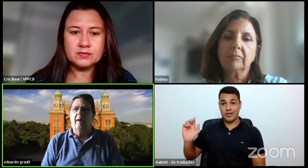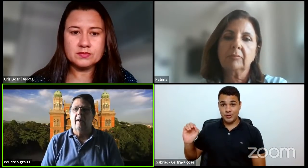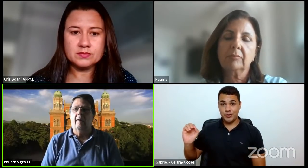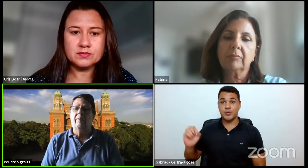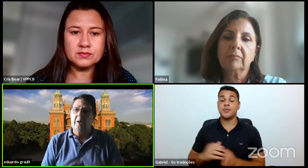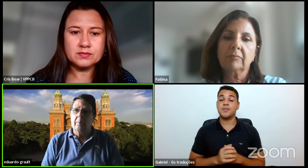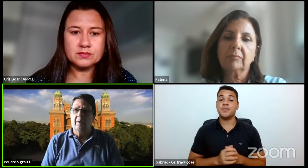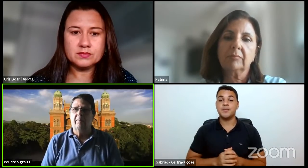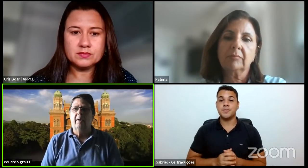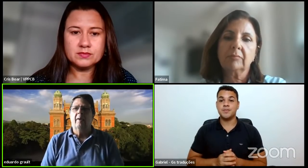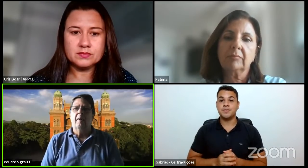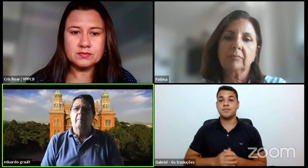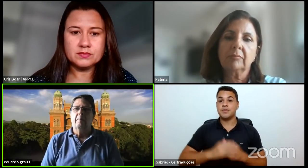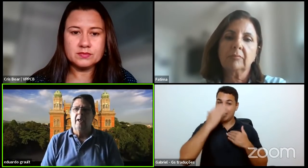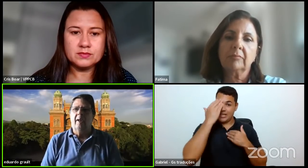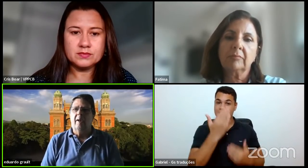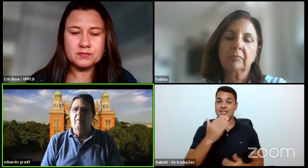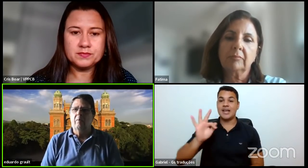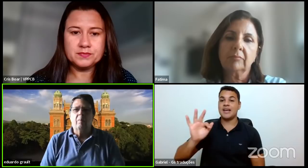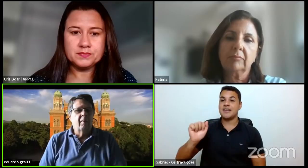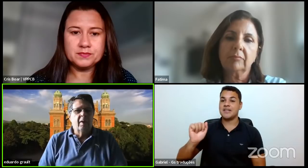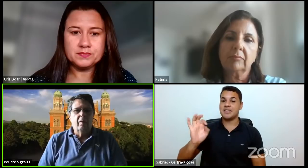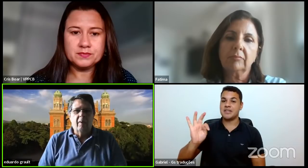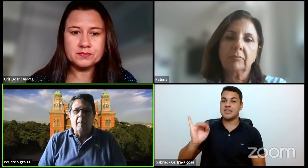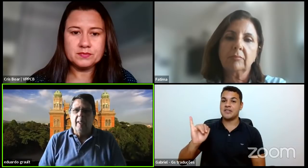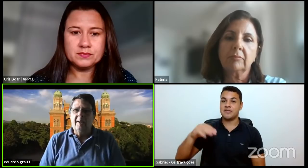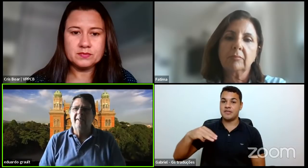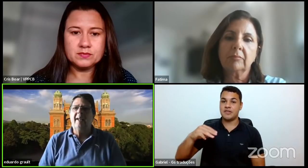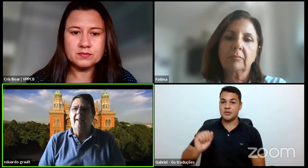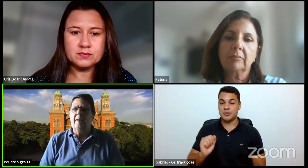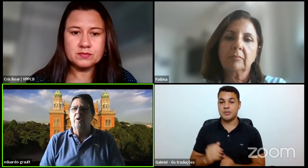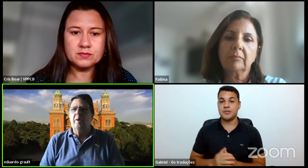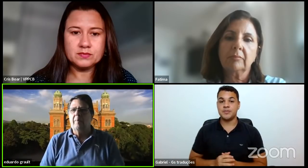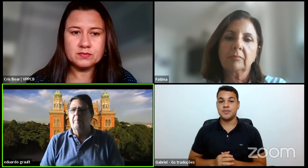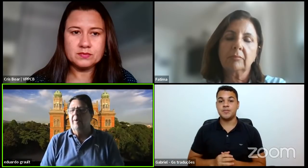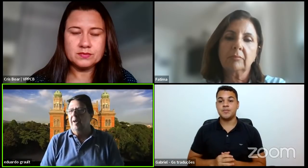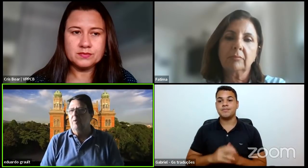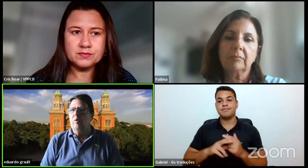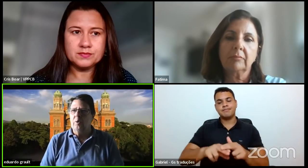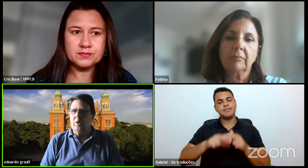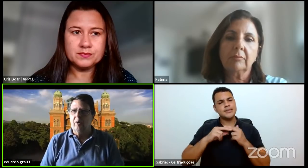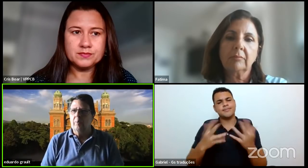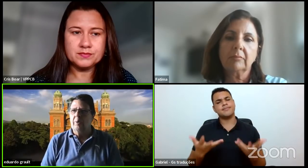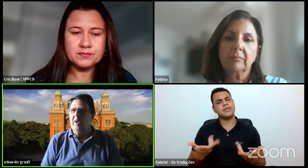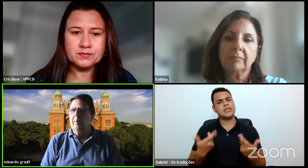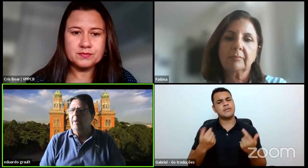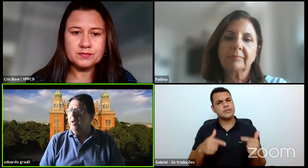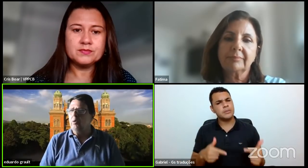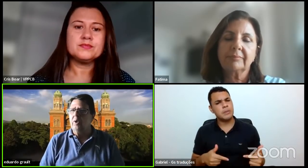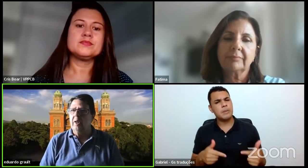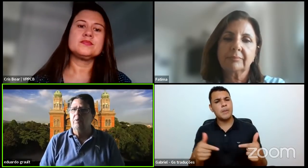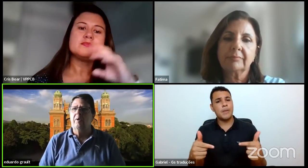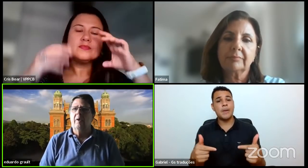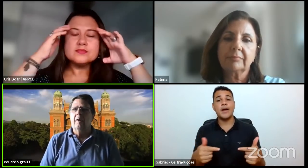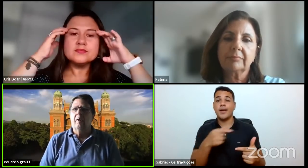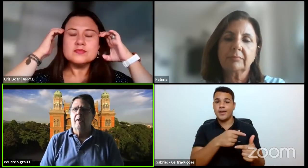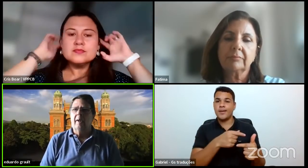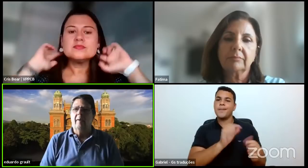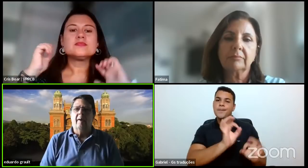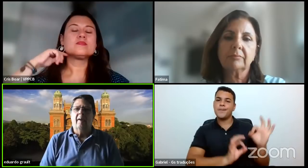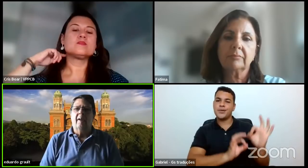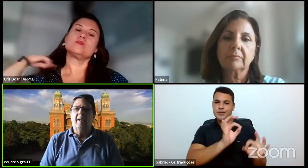Fátima, pela excelente condução do programa há tantos anos